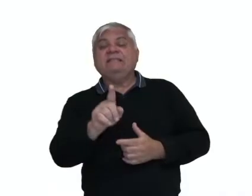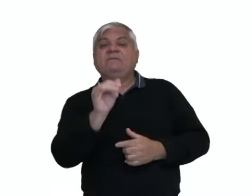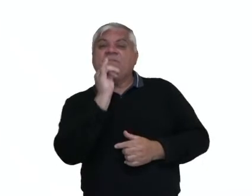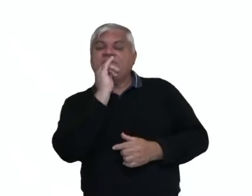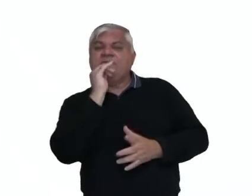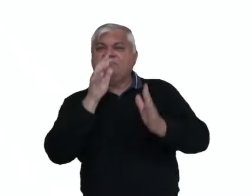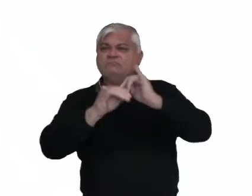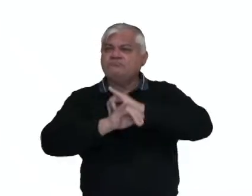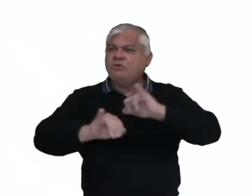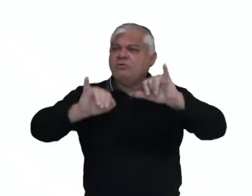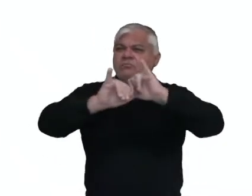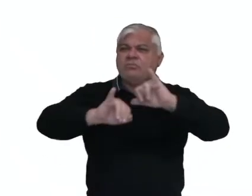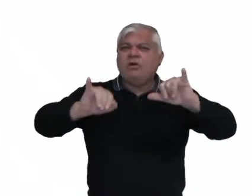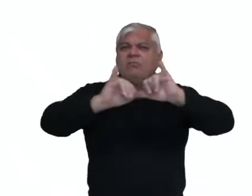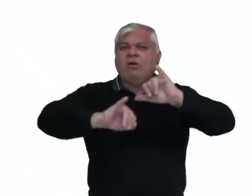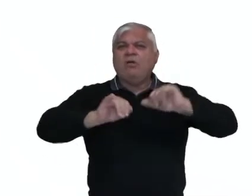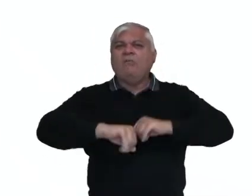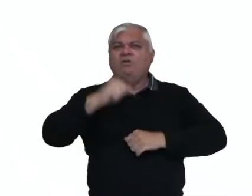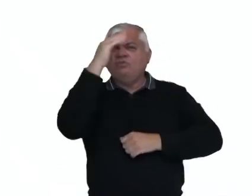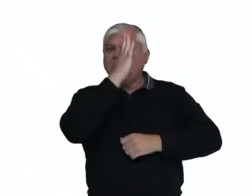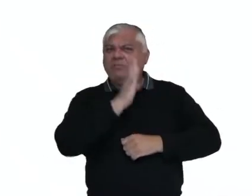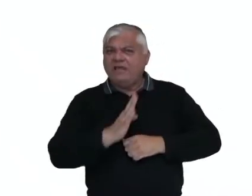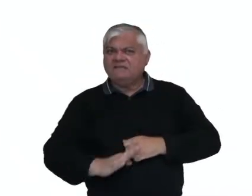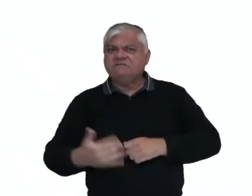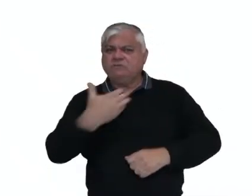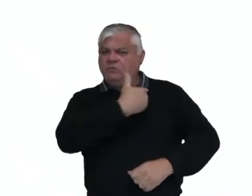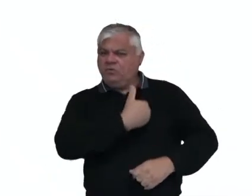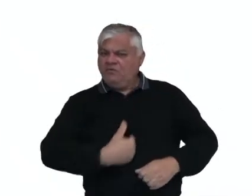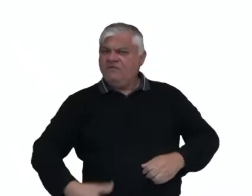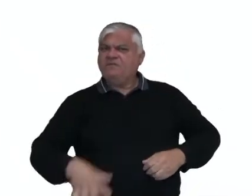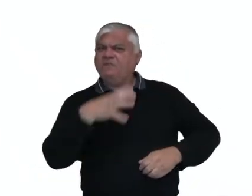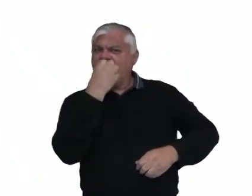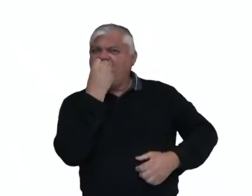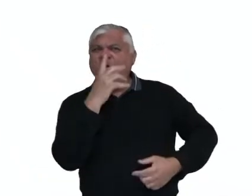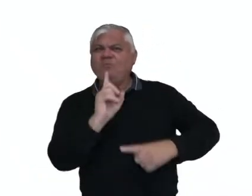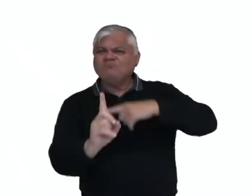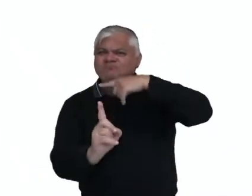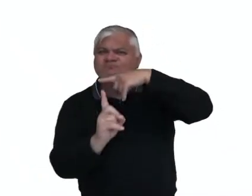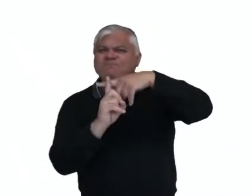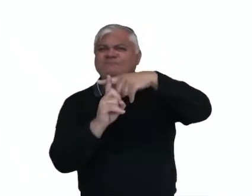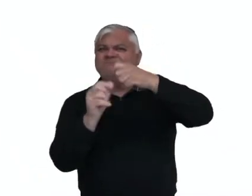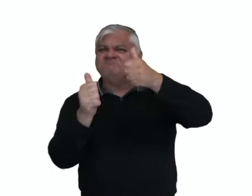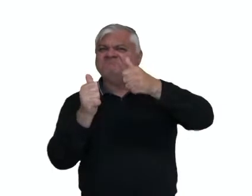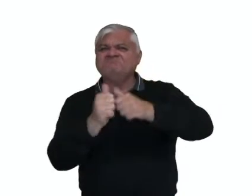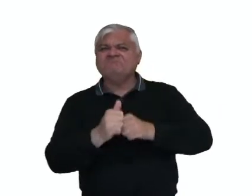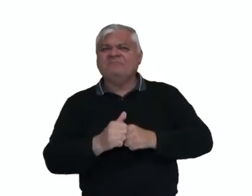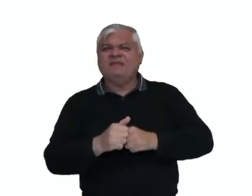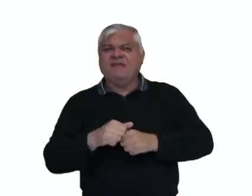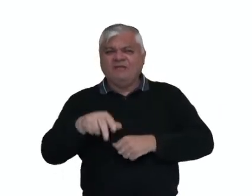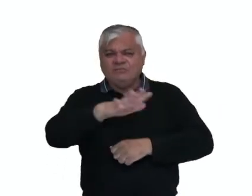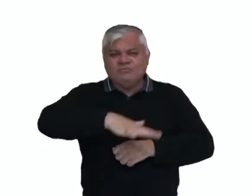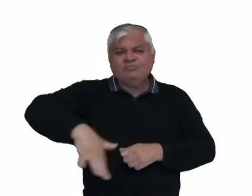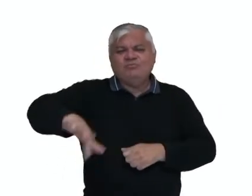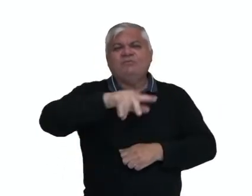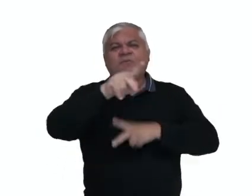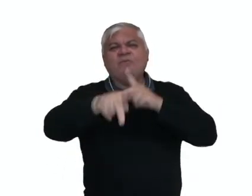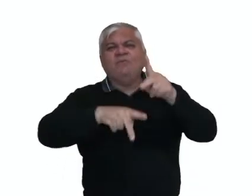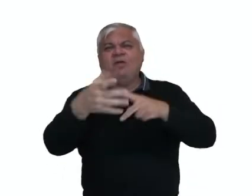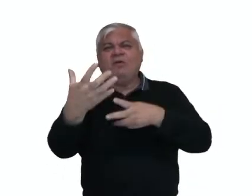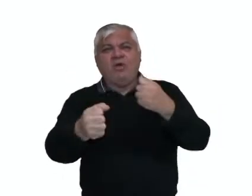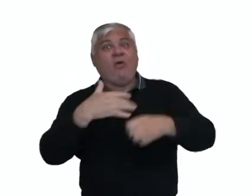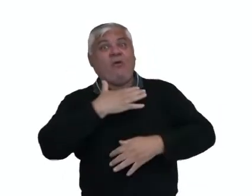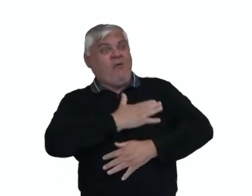era divulgar uma imagem positiva do Estado fazendo com que a opinião pública sempre tivesse bons